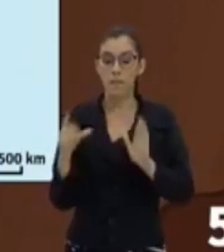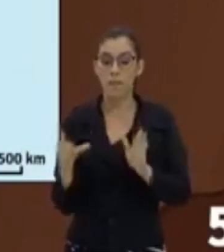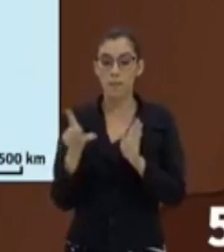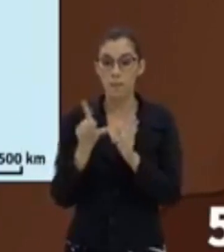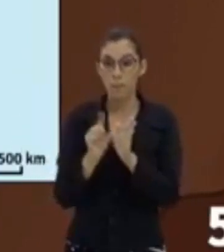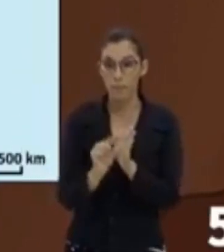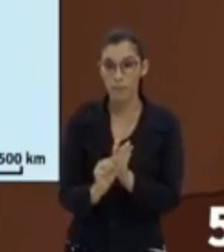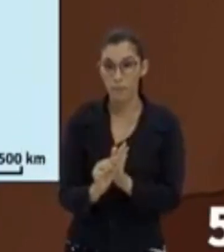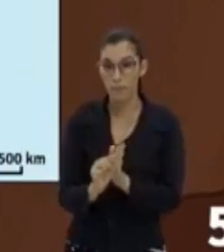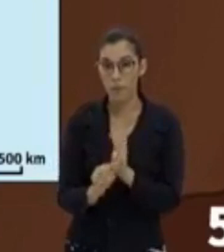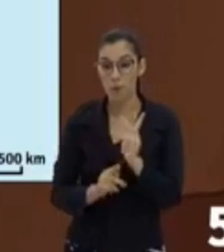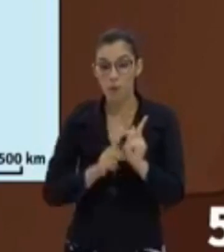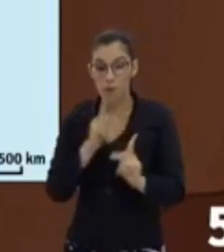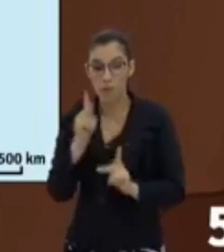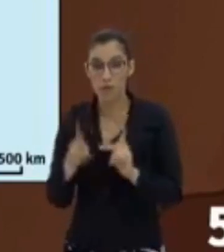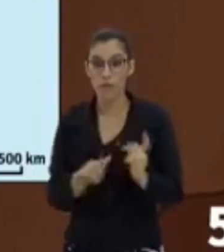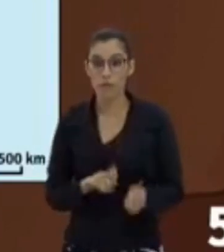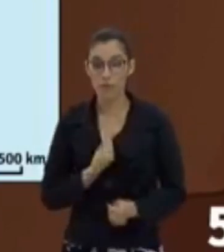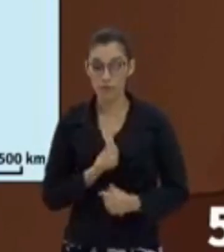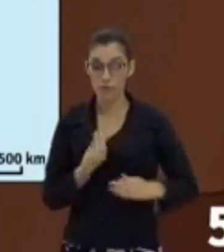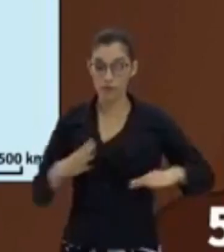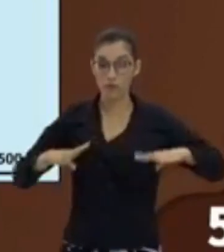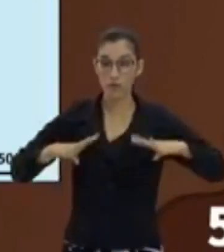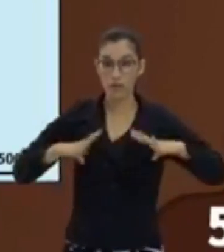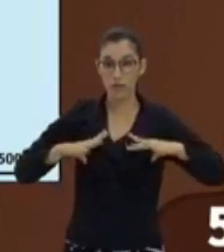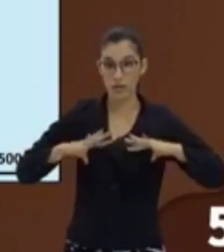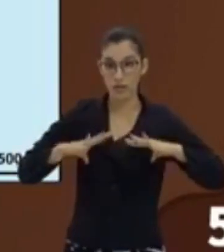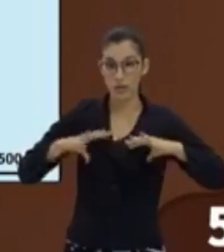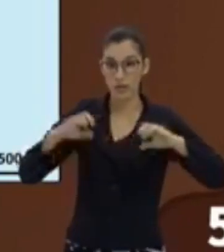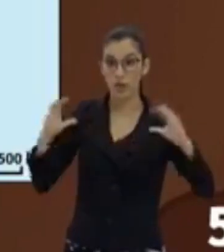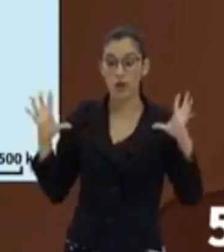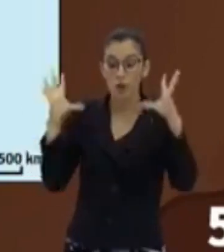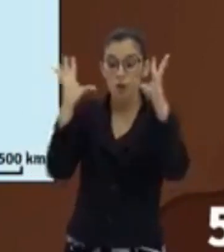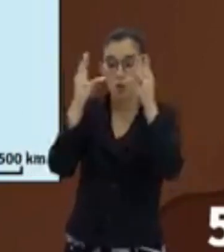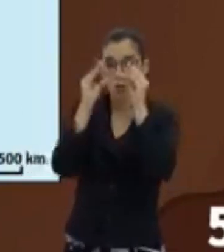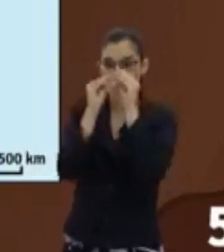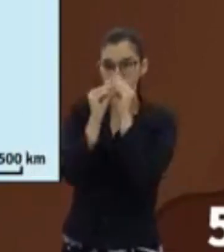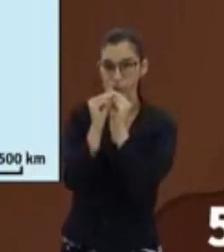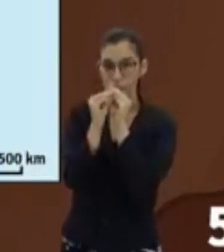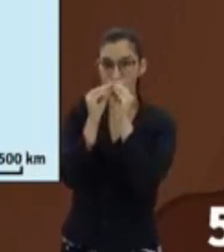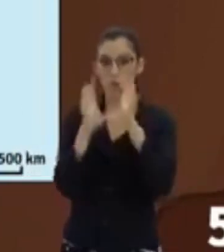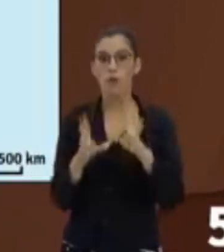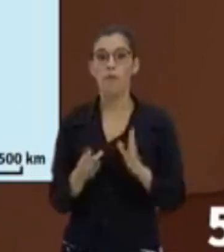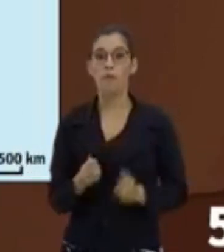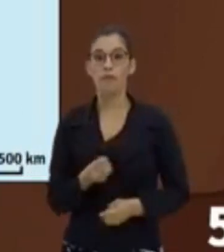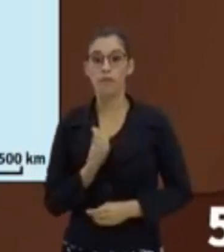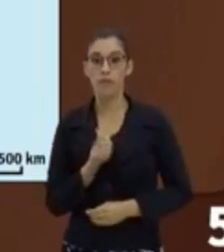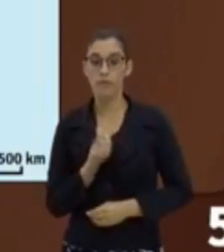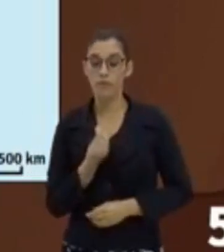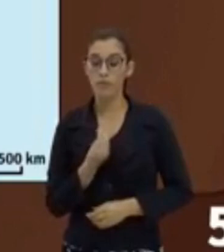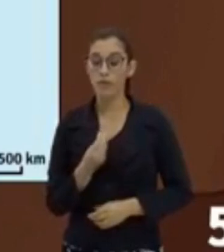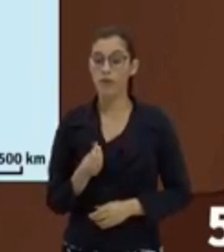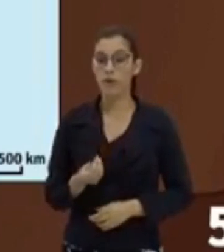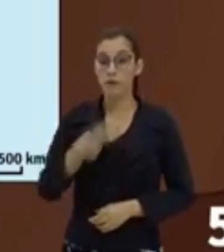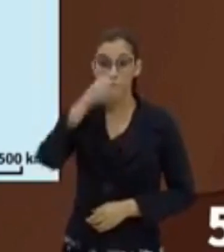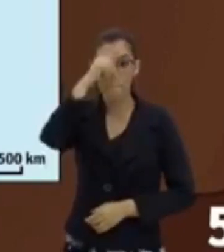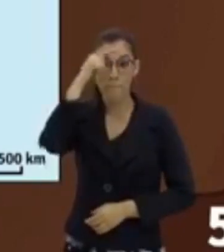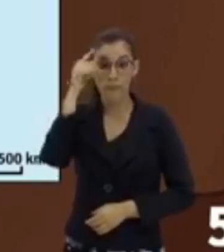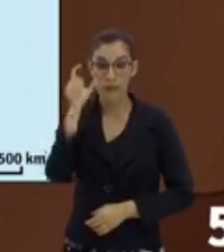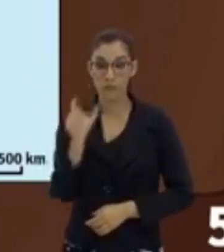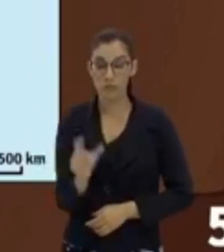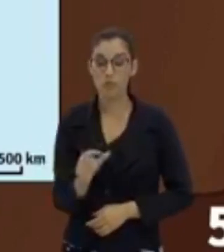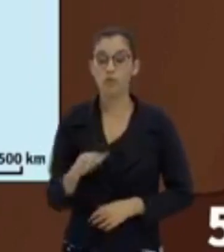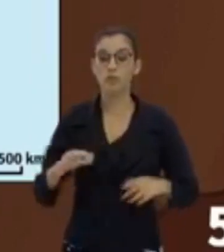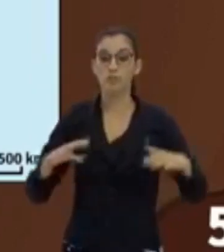vivendo nas cidades. E a cor mais escura, o maior percentual de pessoas vivendo nas